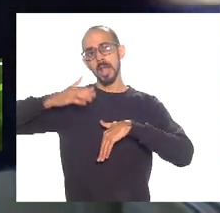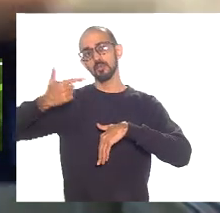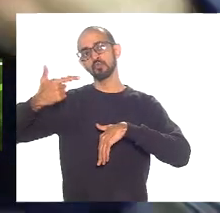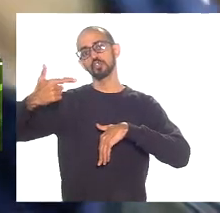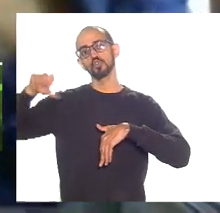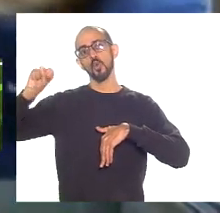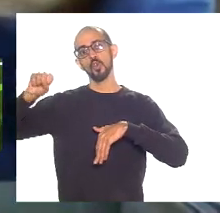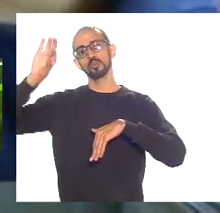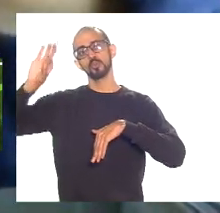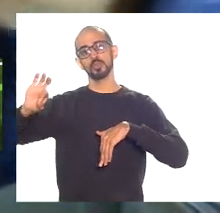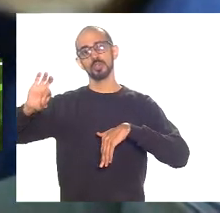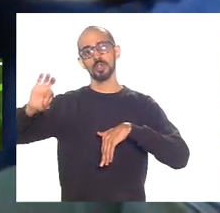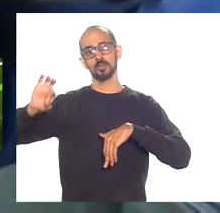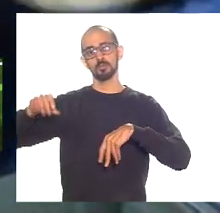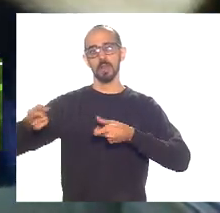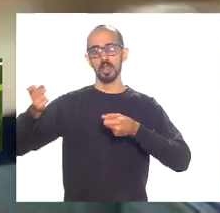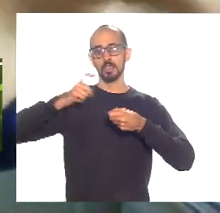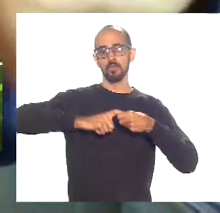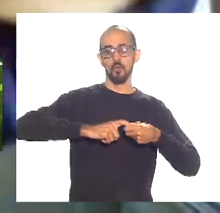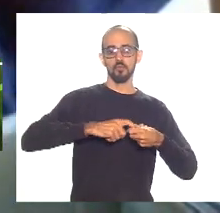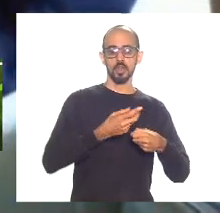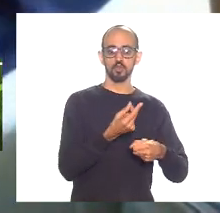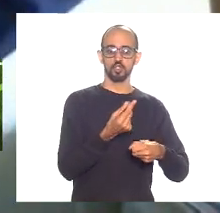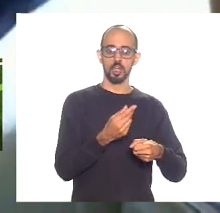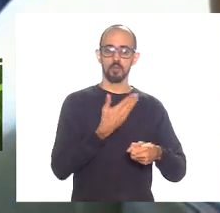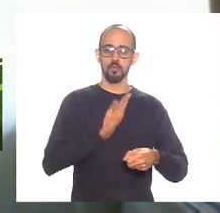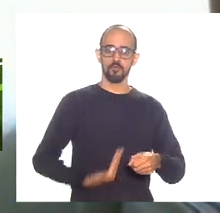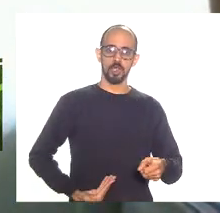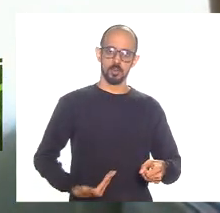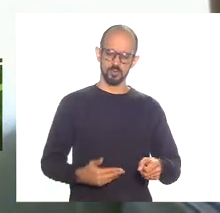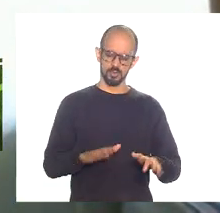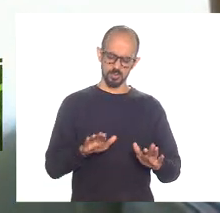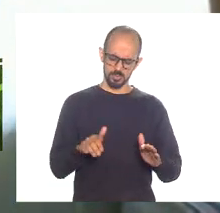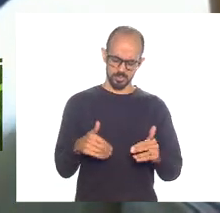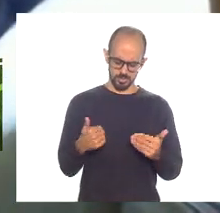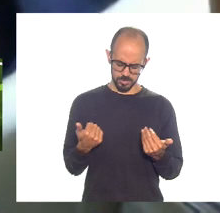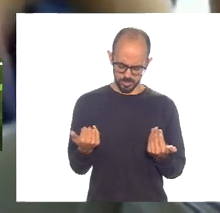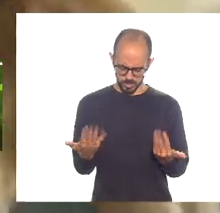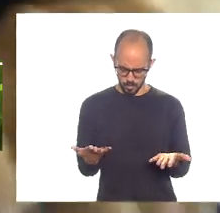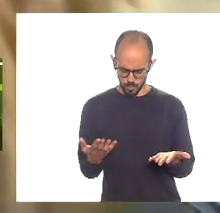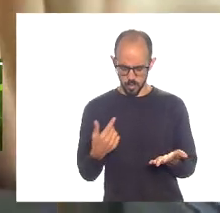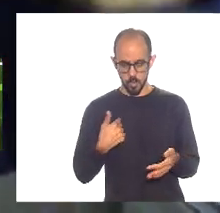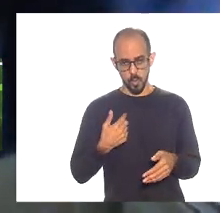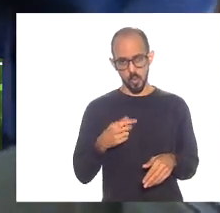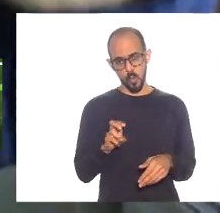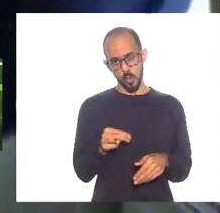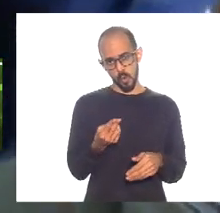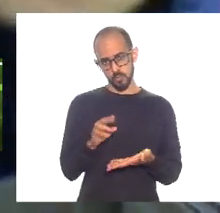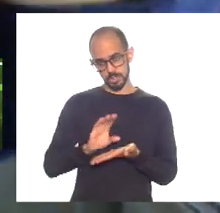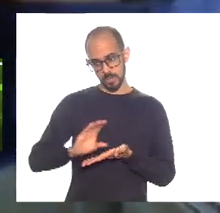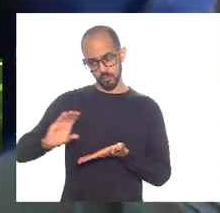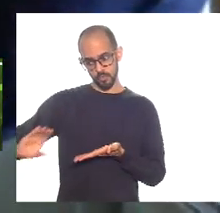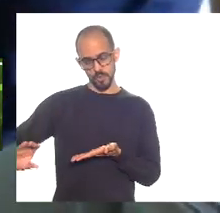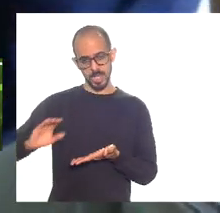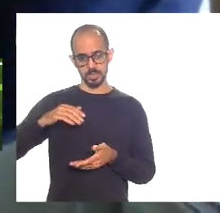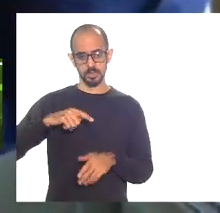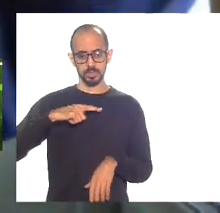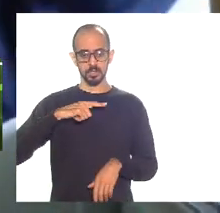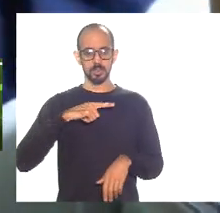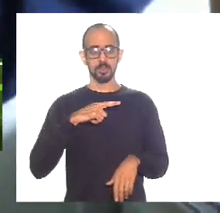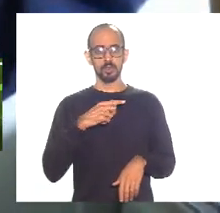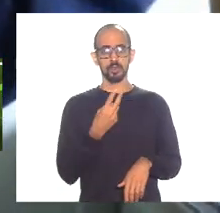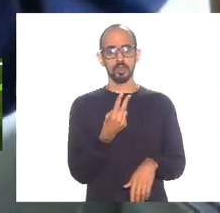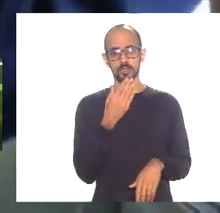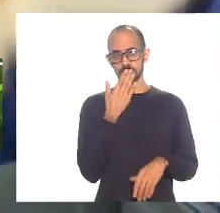então a tese é você investe em dois tipos de investimento